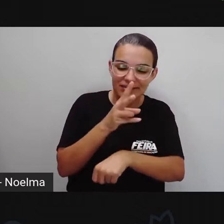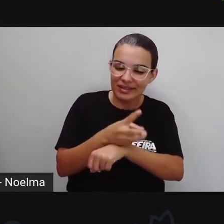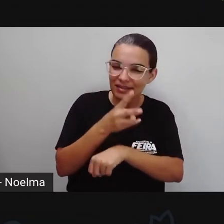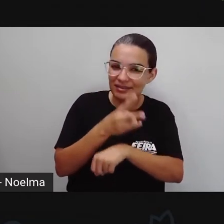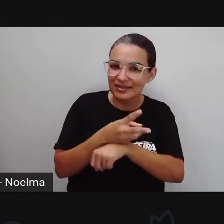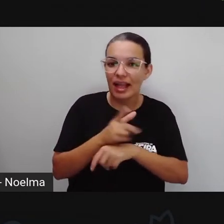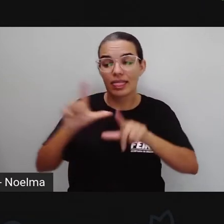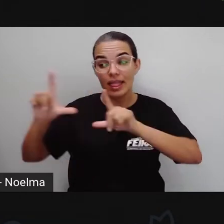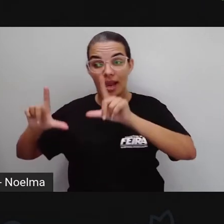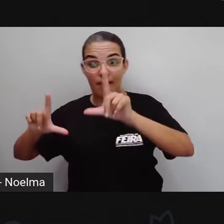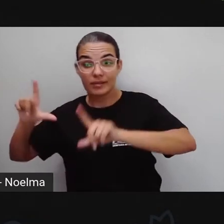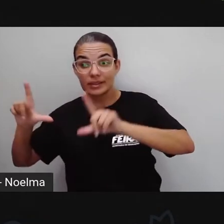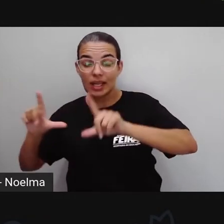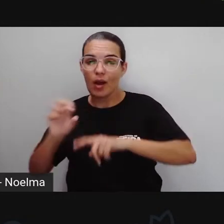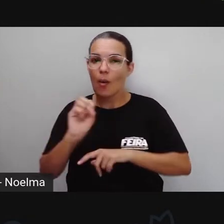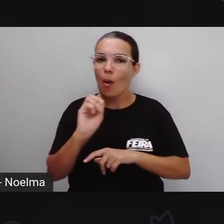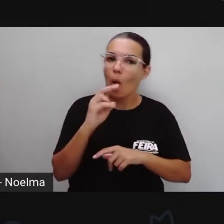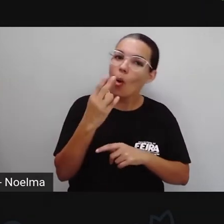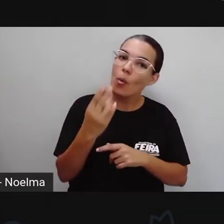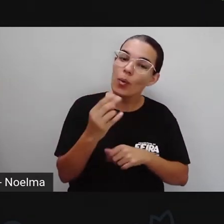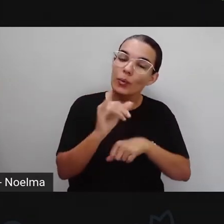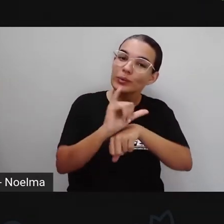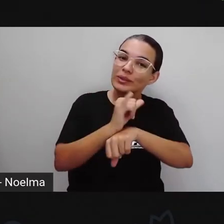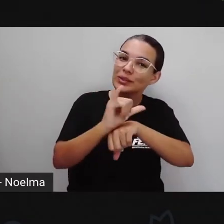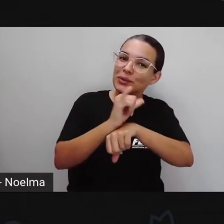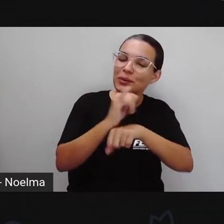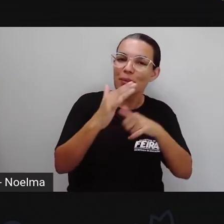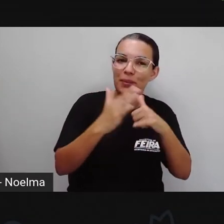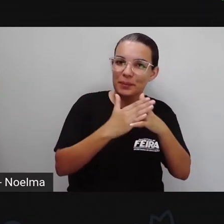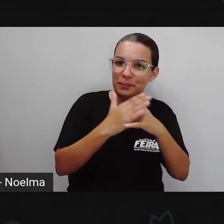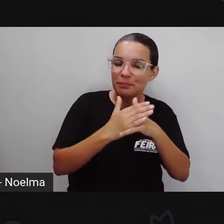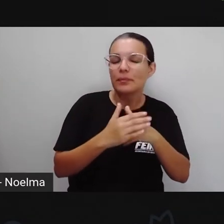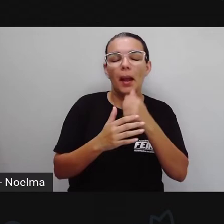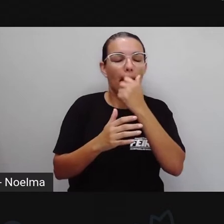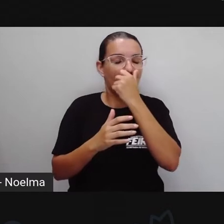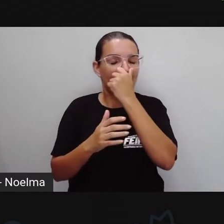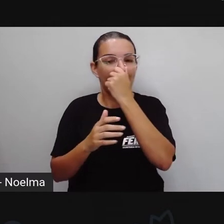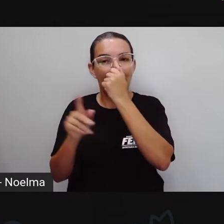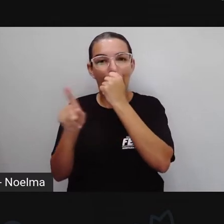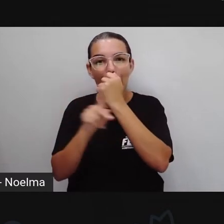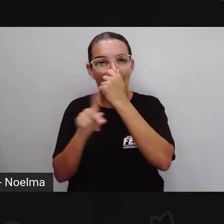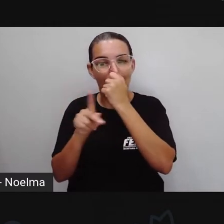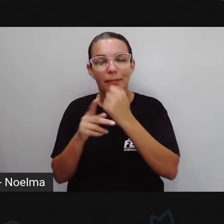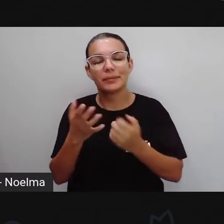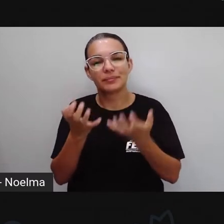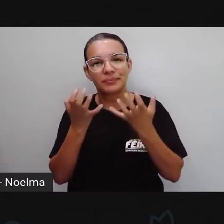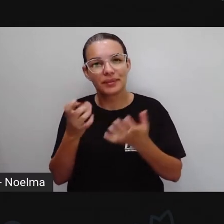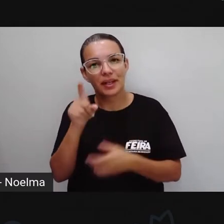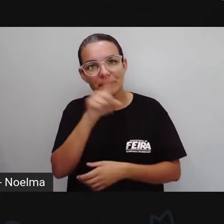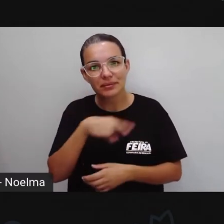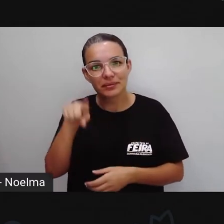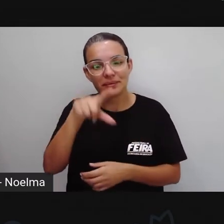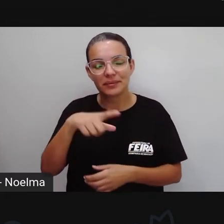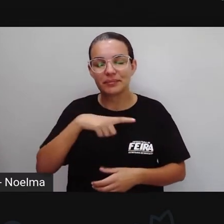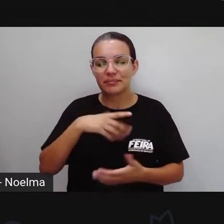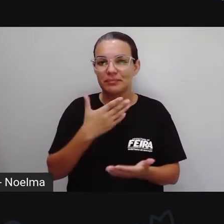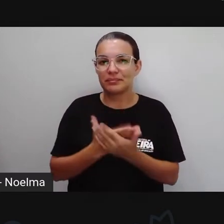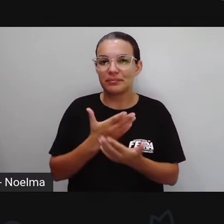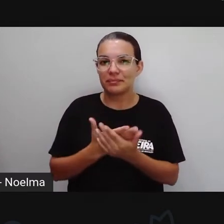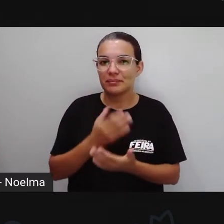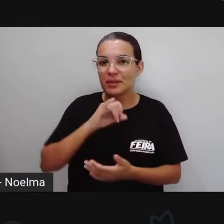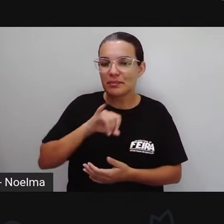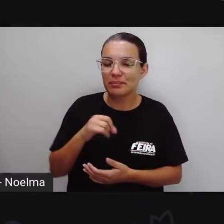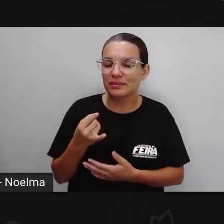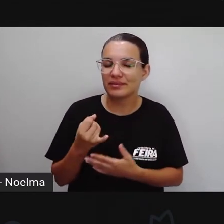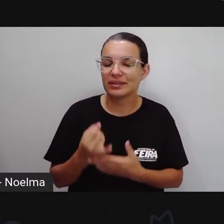assistindo pela televisão ou assistindo pelo canal no YouTube, a ProDeseja que seja uma aula bem proveitosa e que todas as